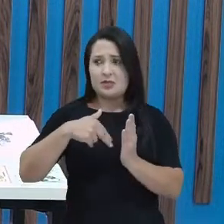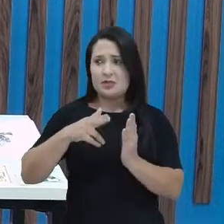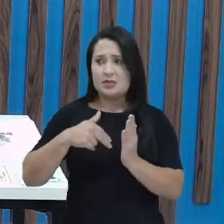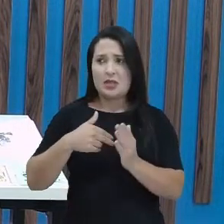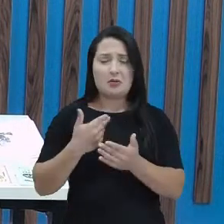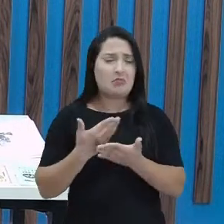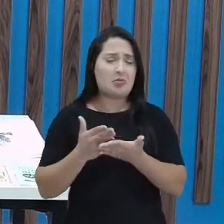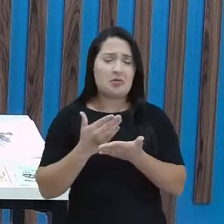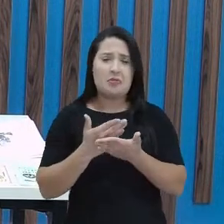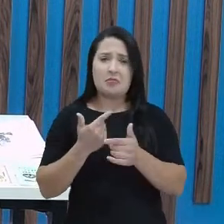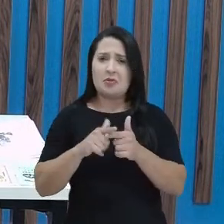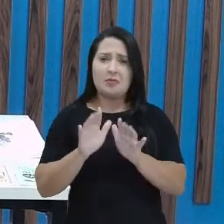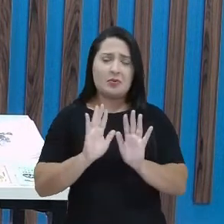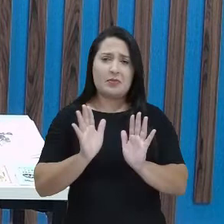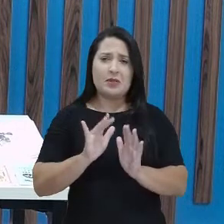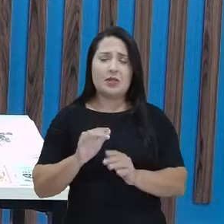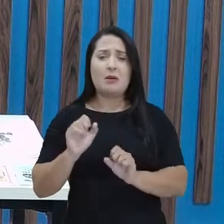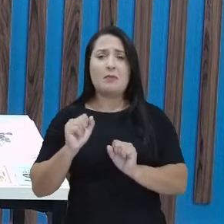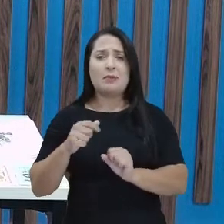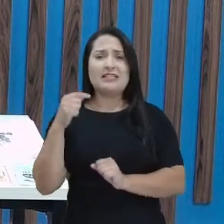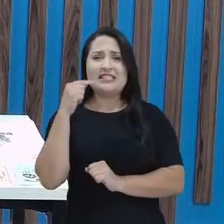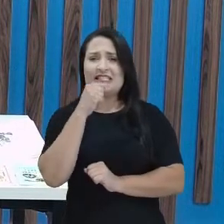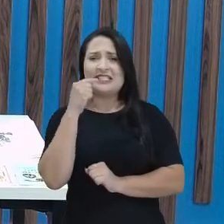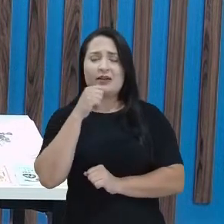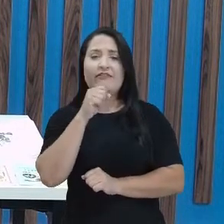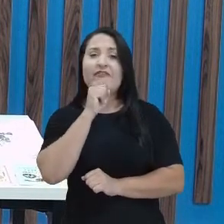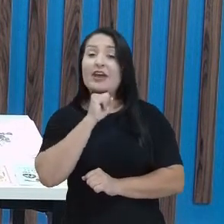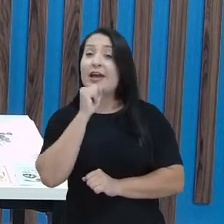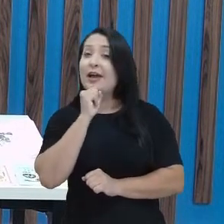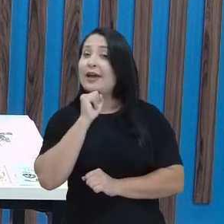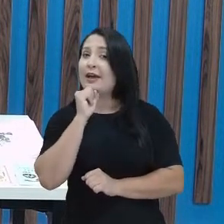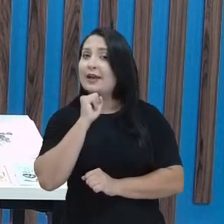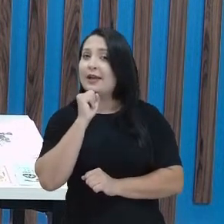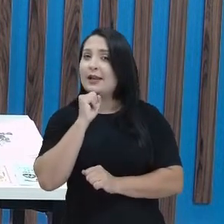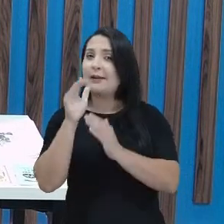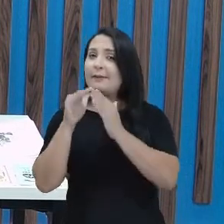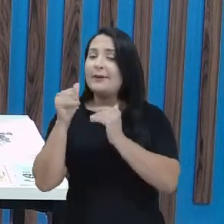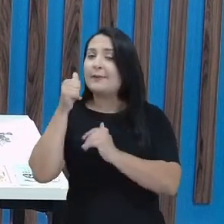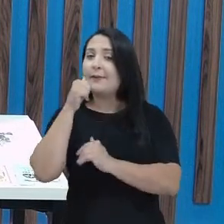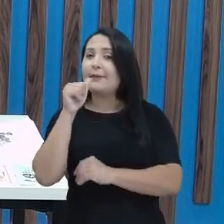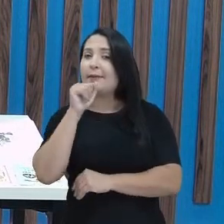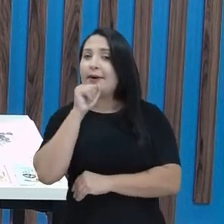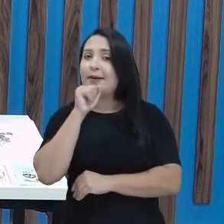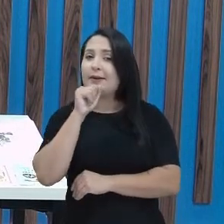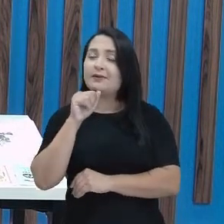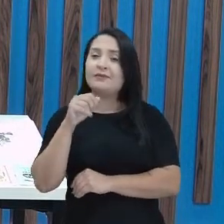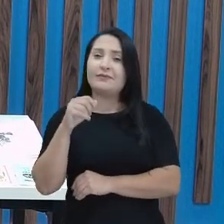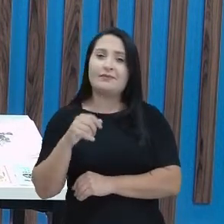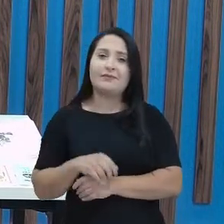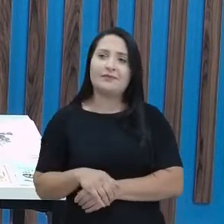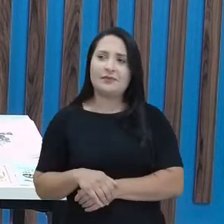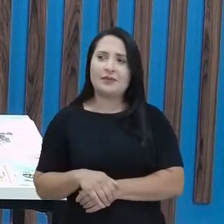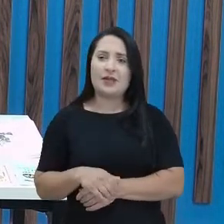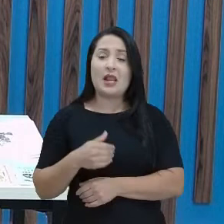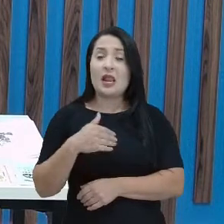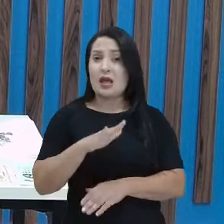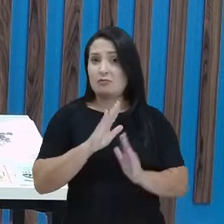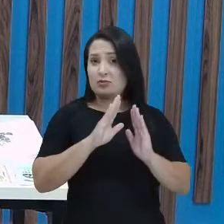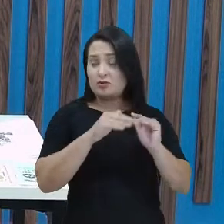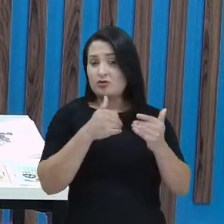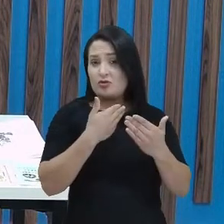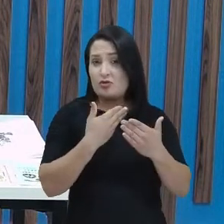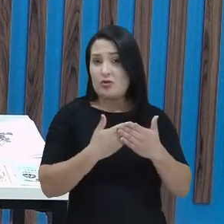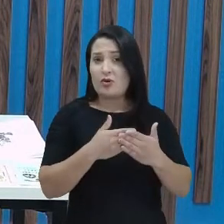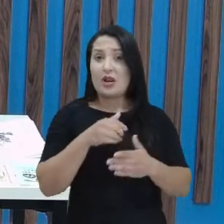pegar uma escovinha velha, tá certo? Que não use mais, pede a mamãe, tá? Para levar para a escola,